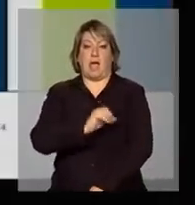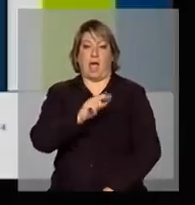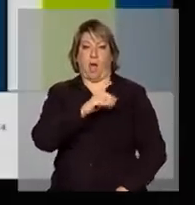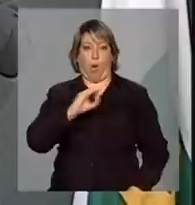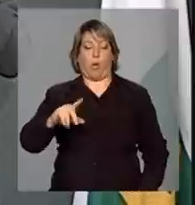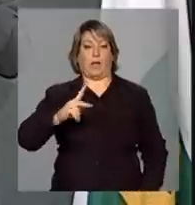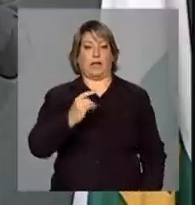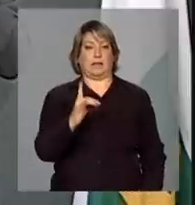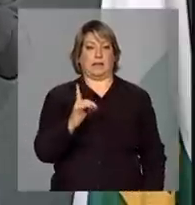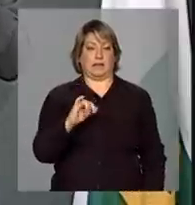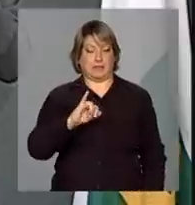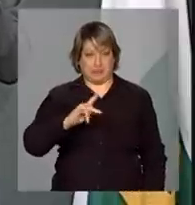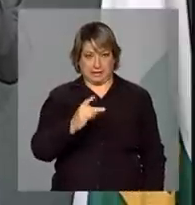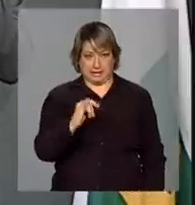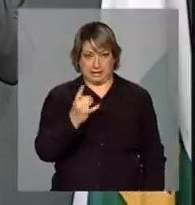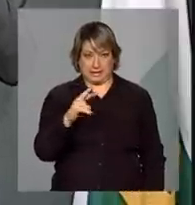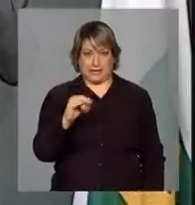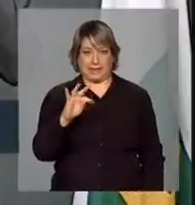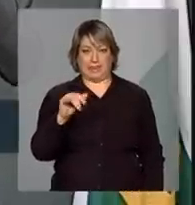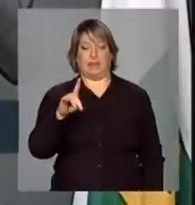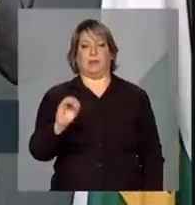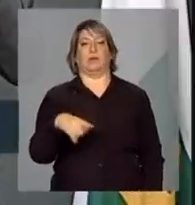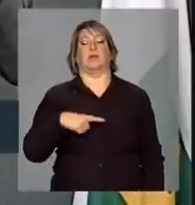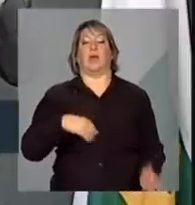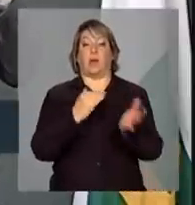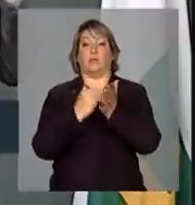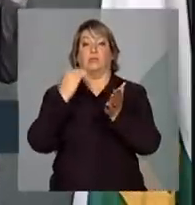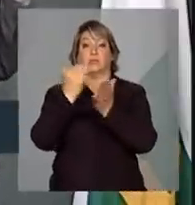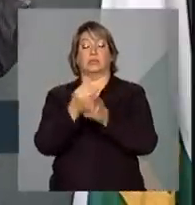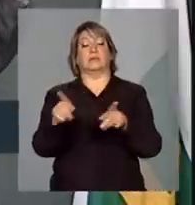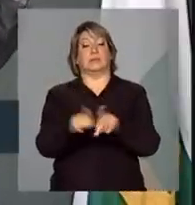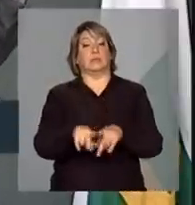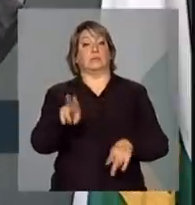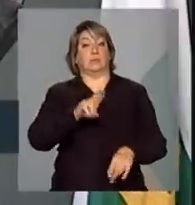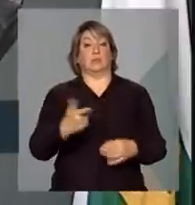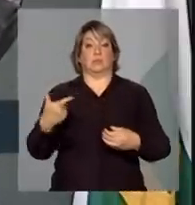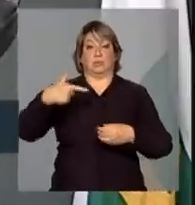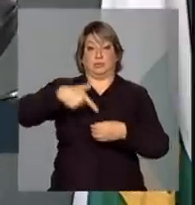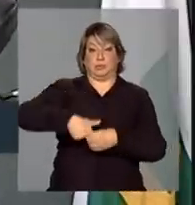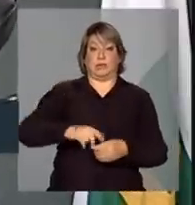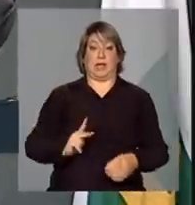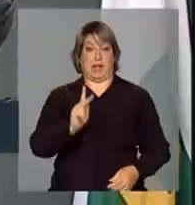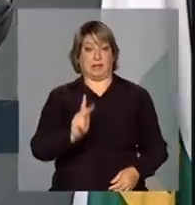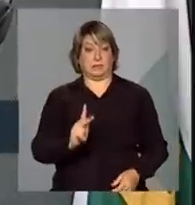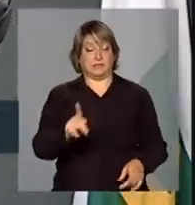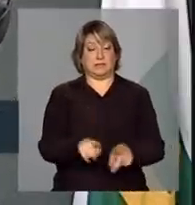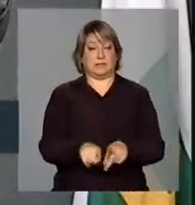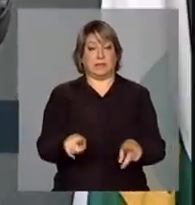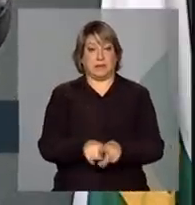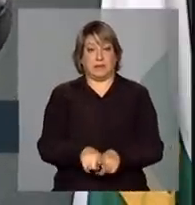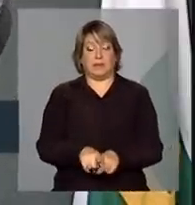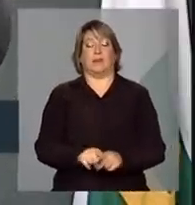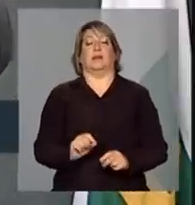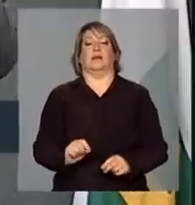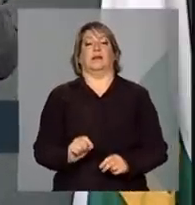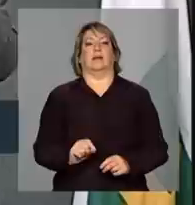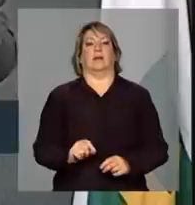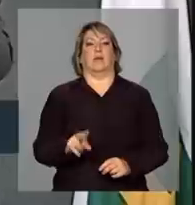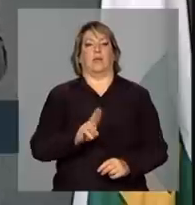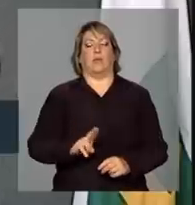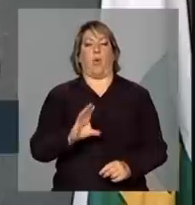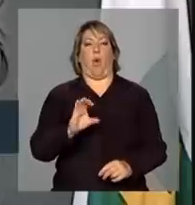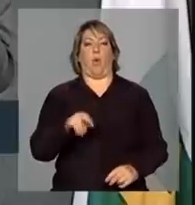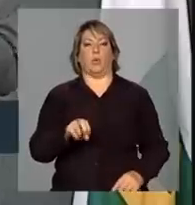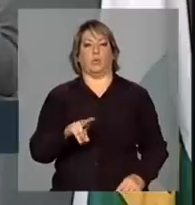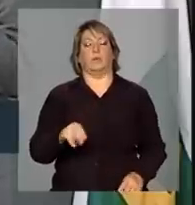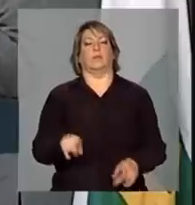não só do crescimento do consumo de gasolina, em que pese o preço, a projeção de consumo, e possivelmente, depois